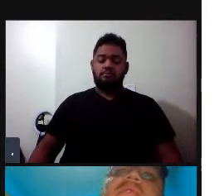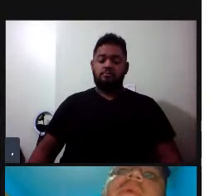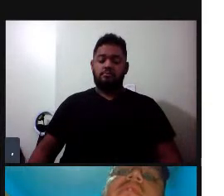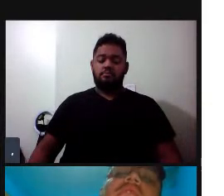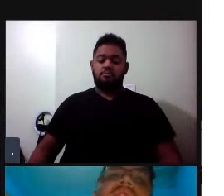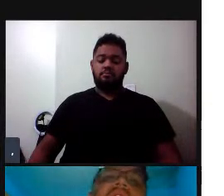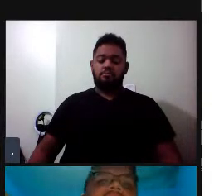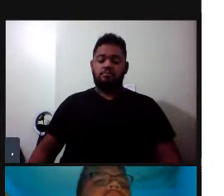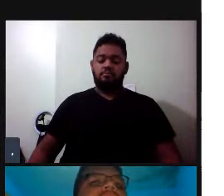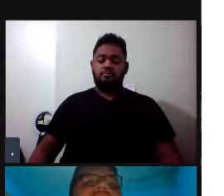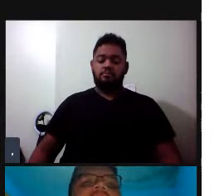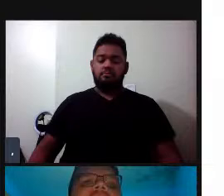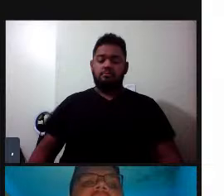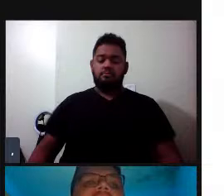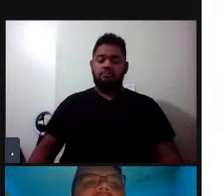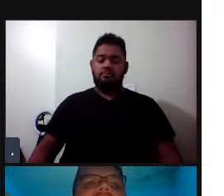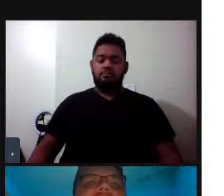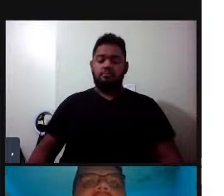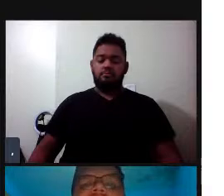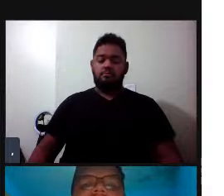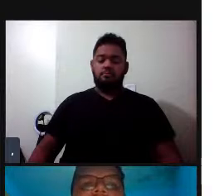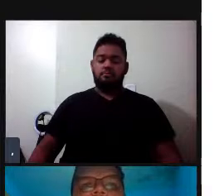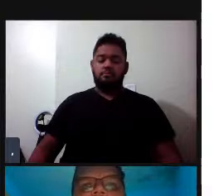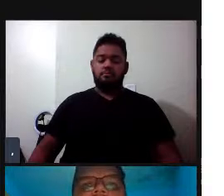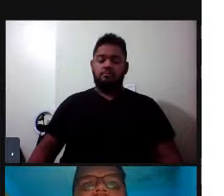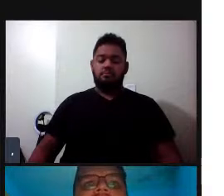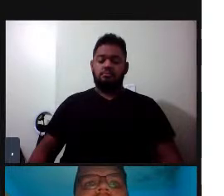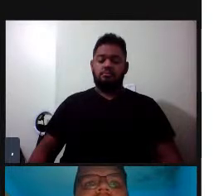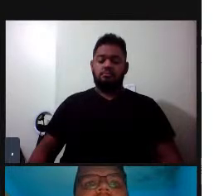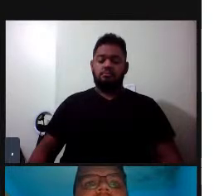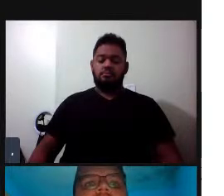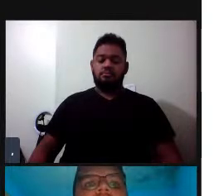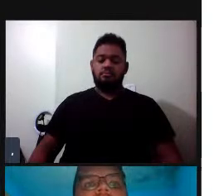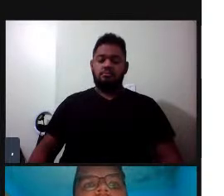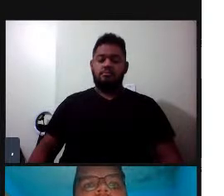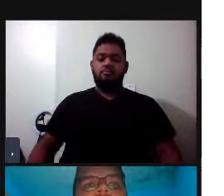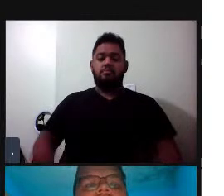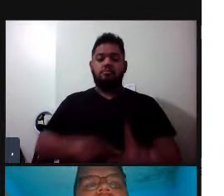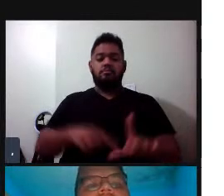Então, são padrões que eles vão se repetir, né.